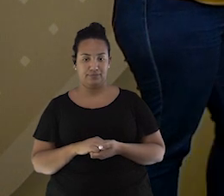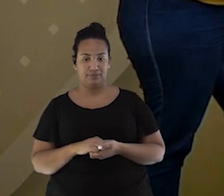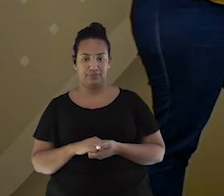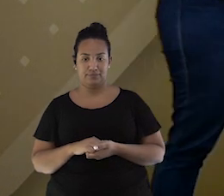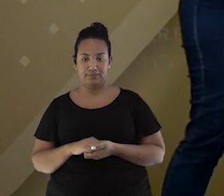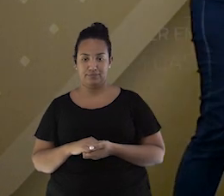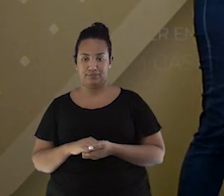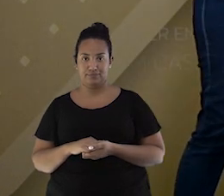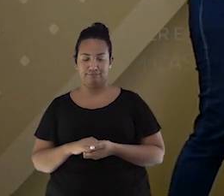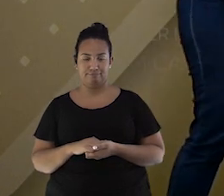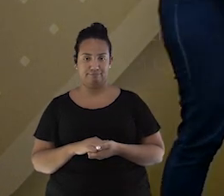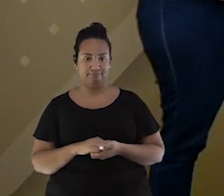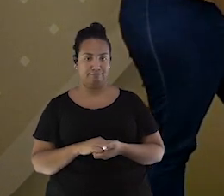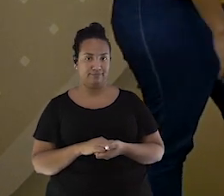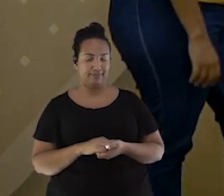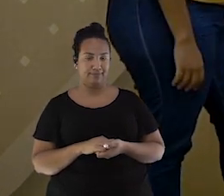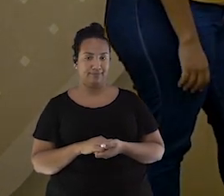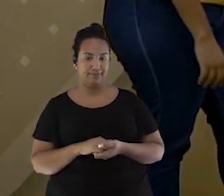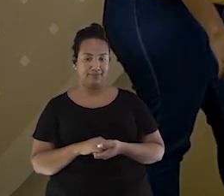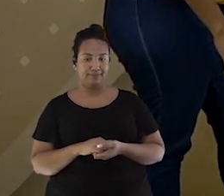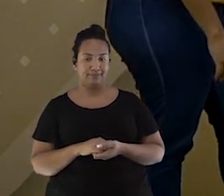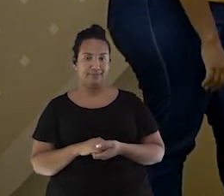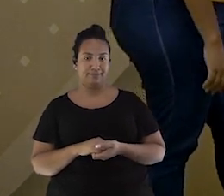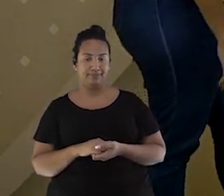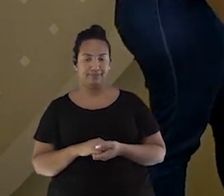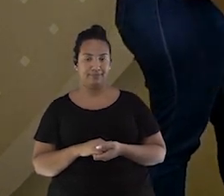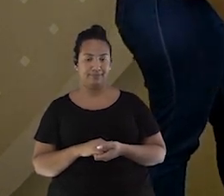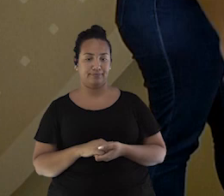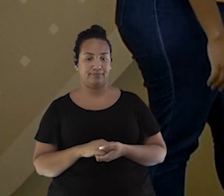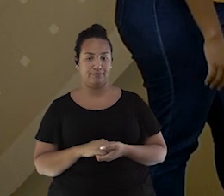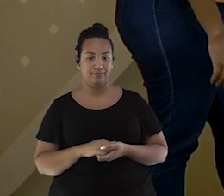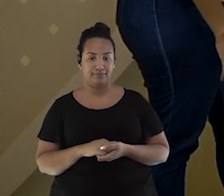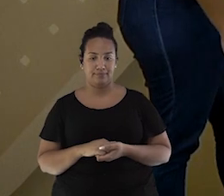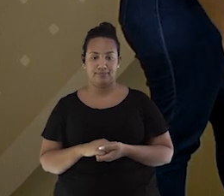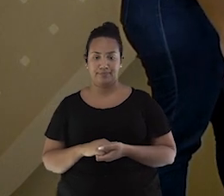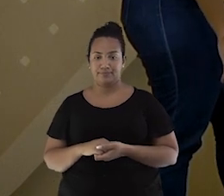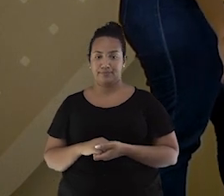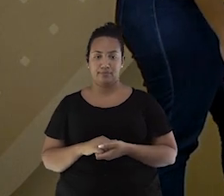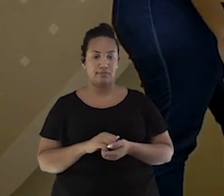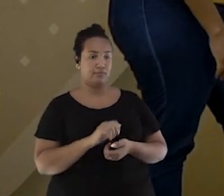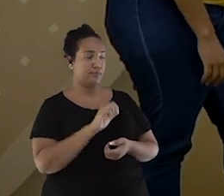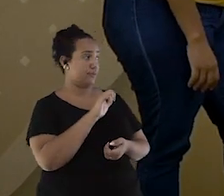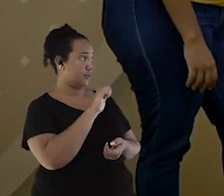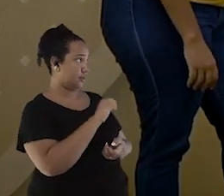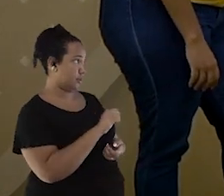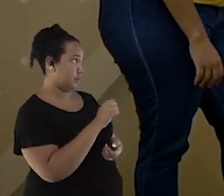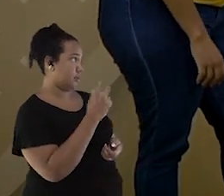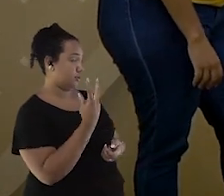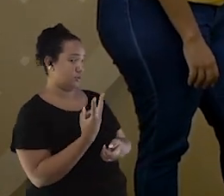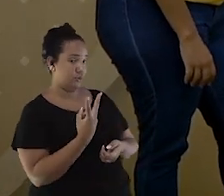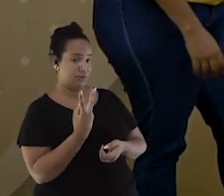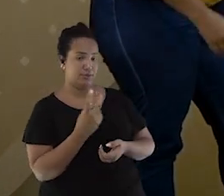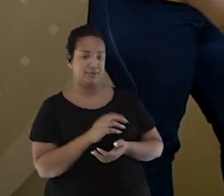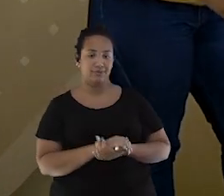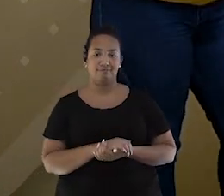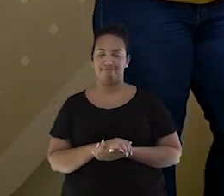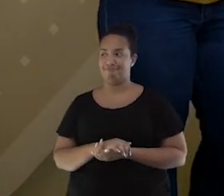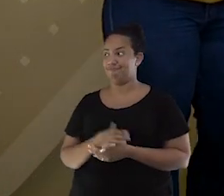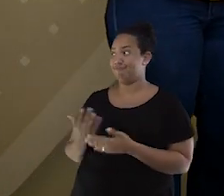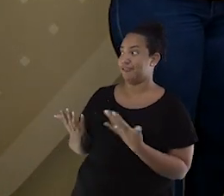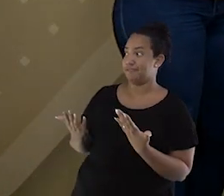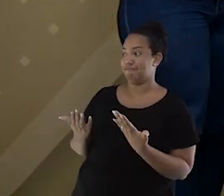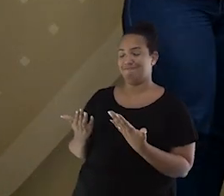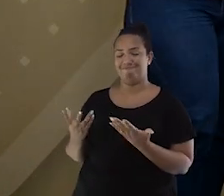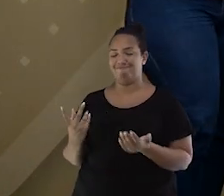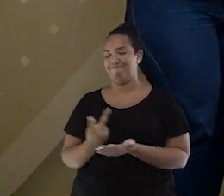J8. Não. A2. Será? Não. Não foi dessa